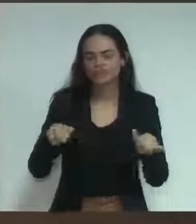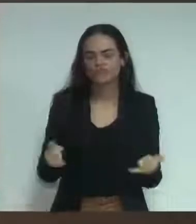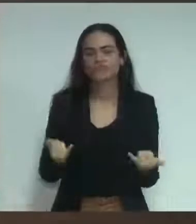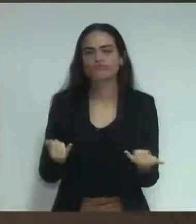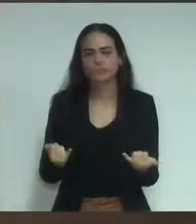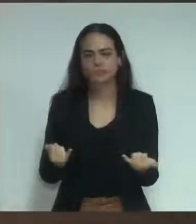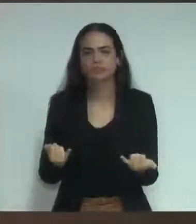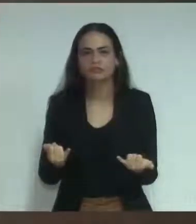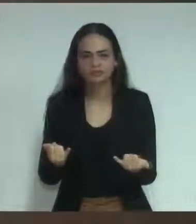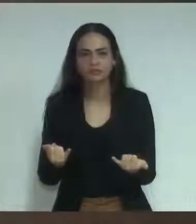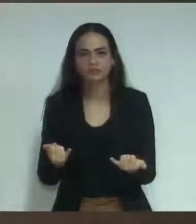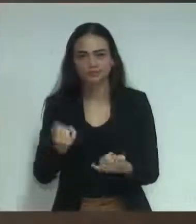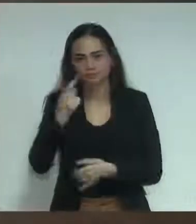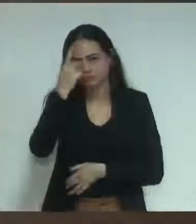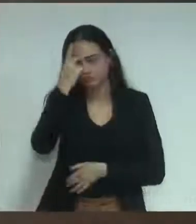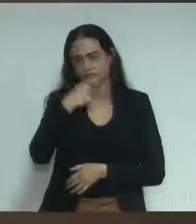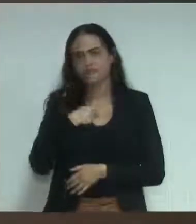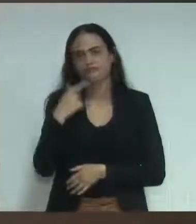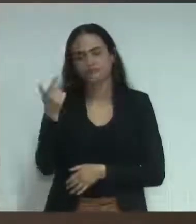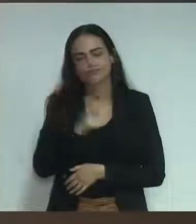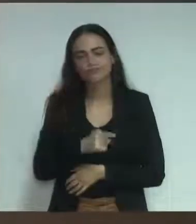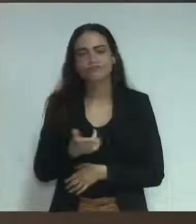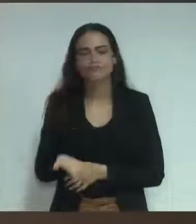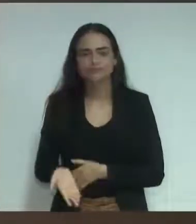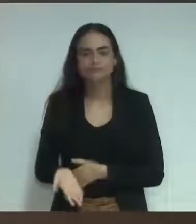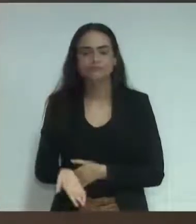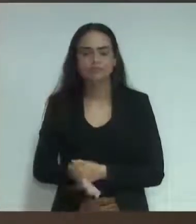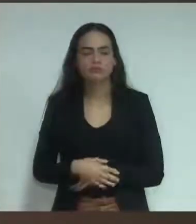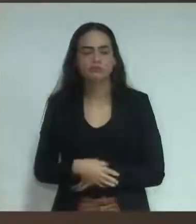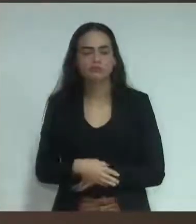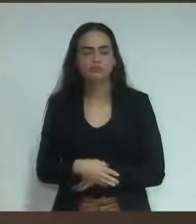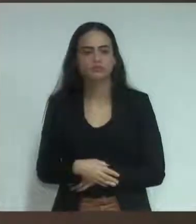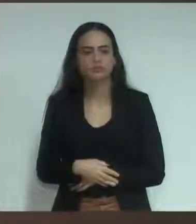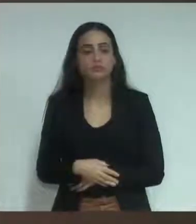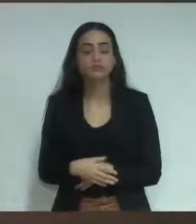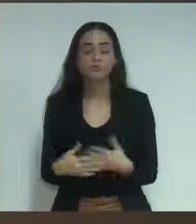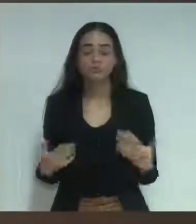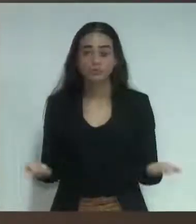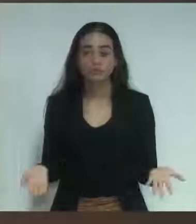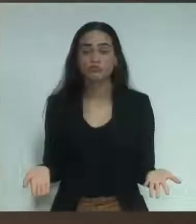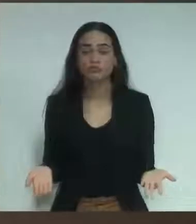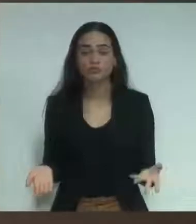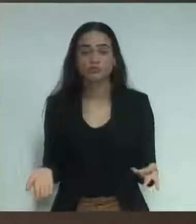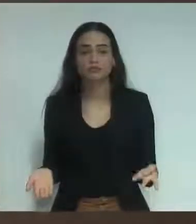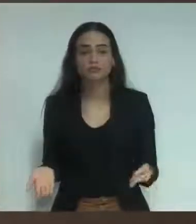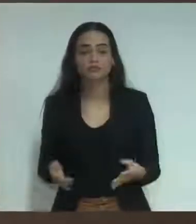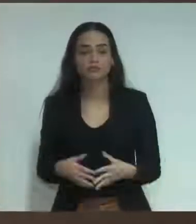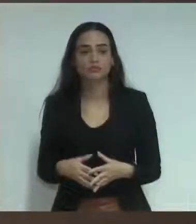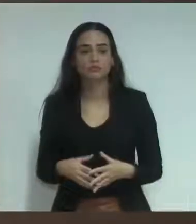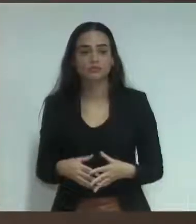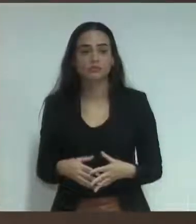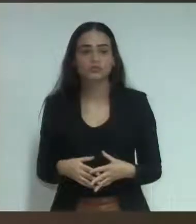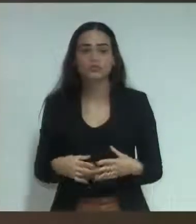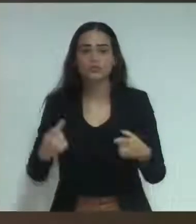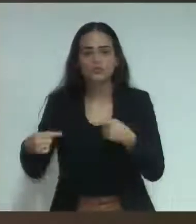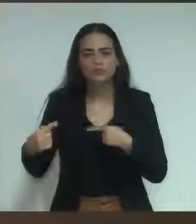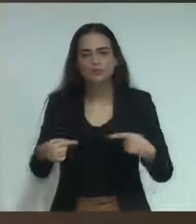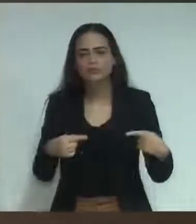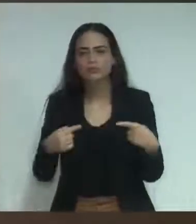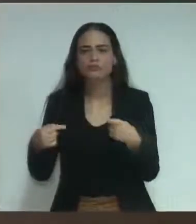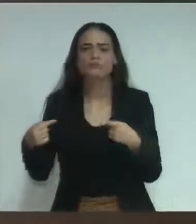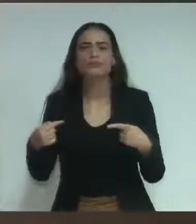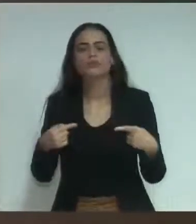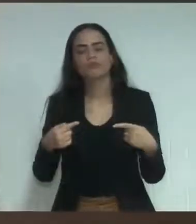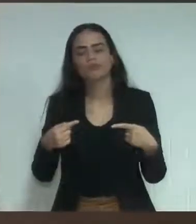vantagens, buscar vantagens, benefício próprio, enfim, a politização que